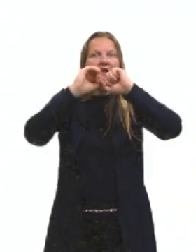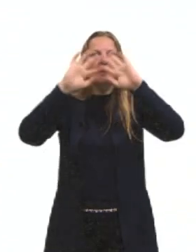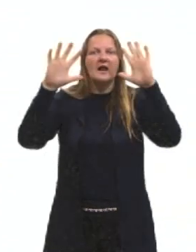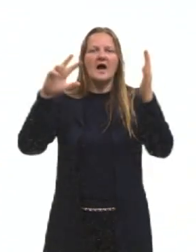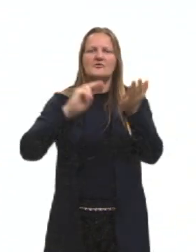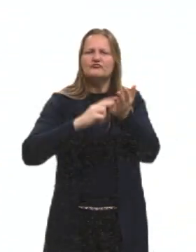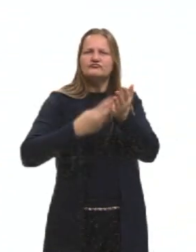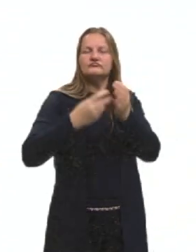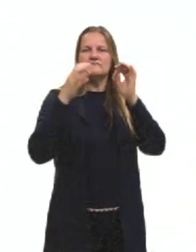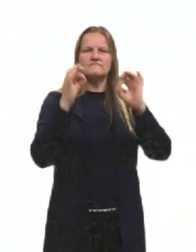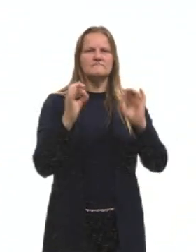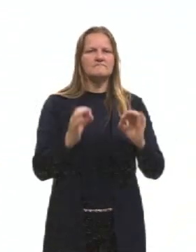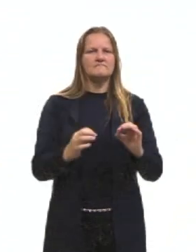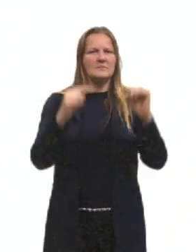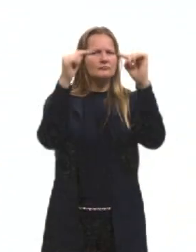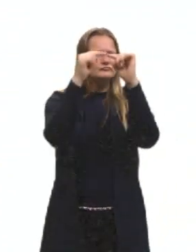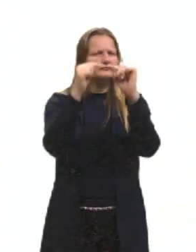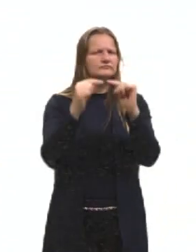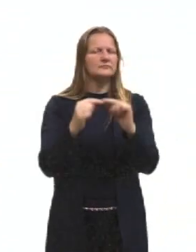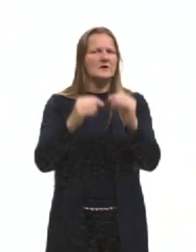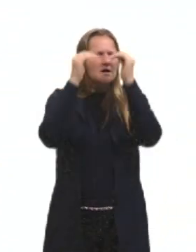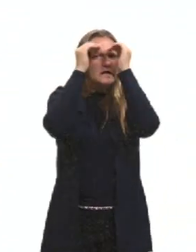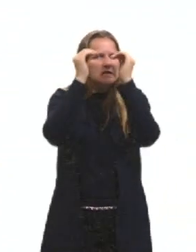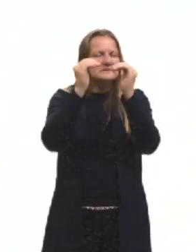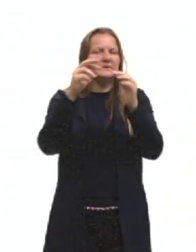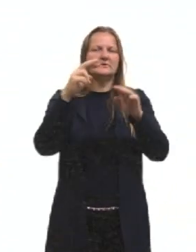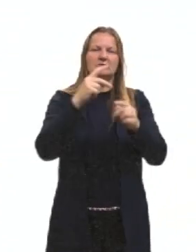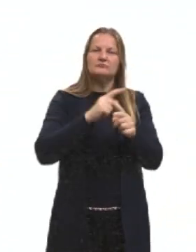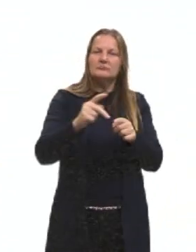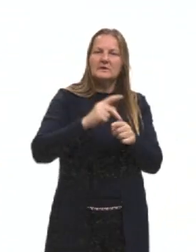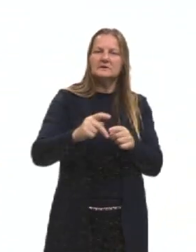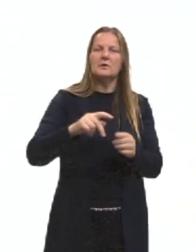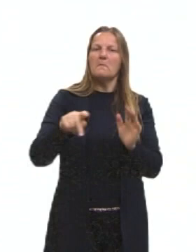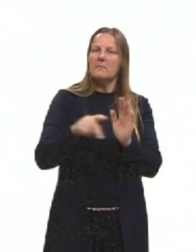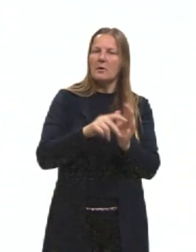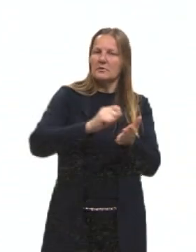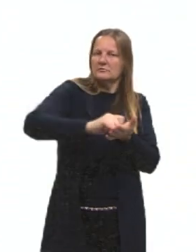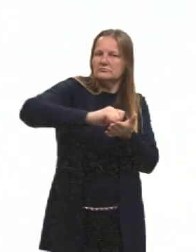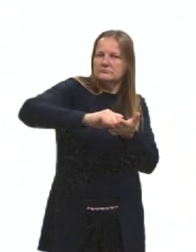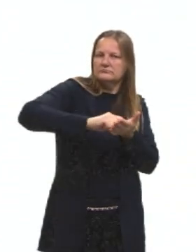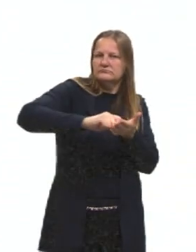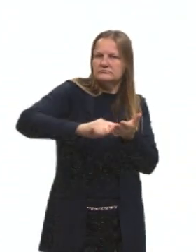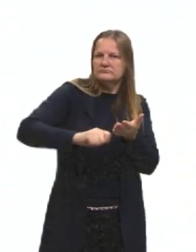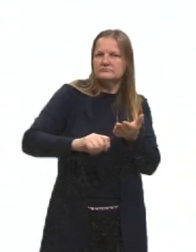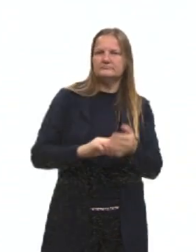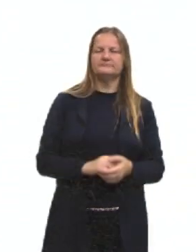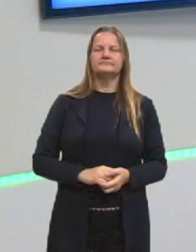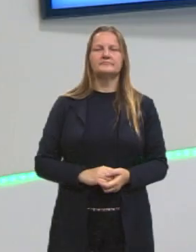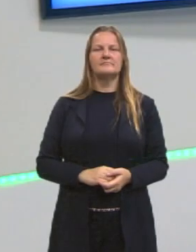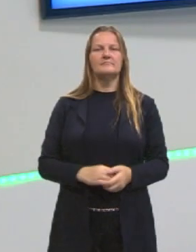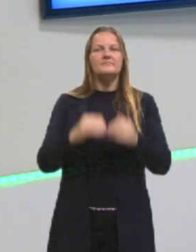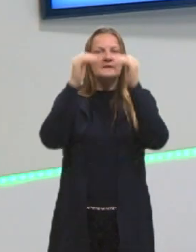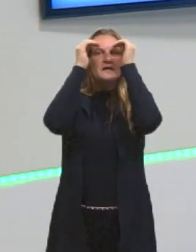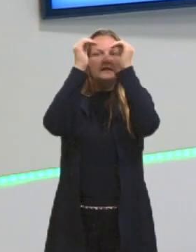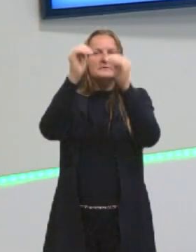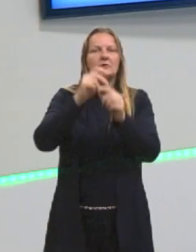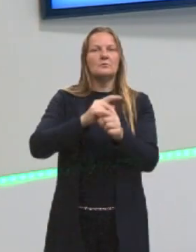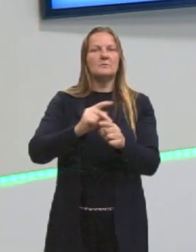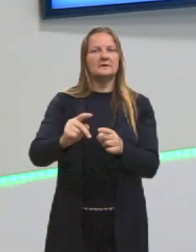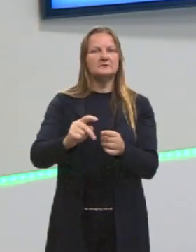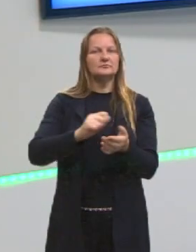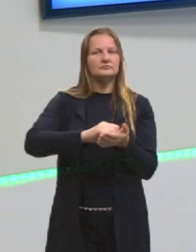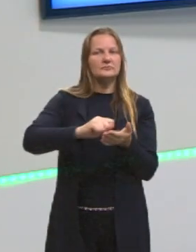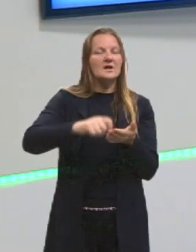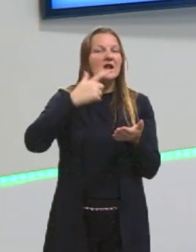significados das palavras, respeitando a norma padrão da língua escrita. Respeitar a norma padrão da língua